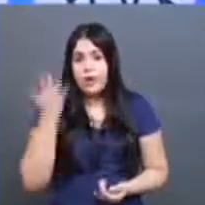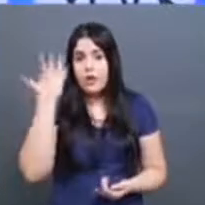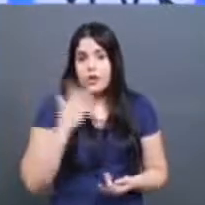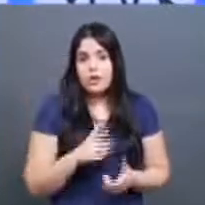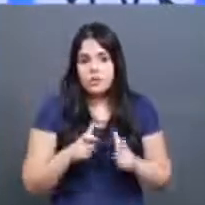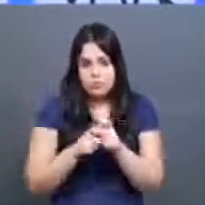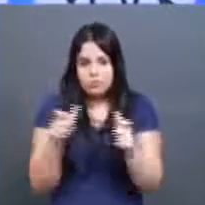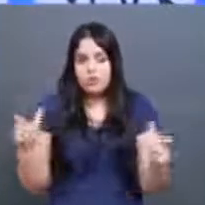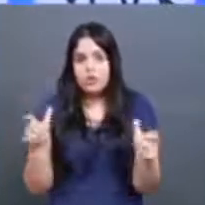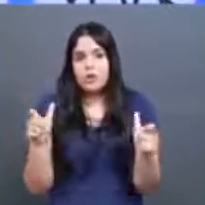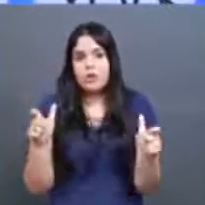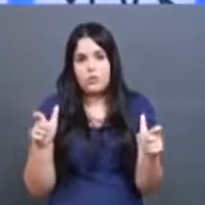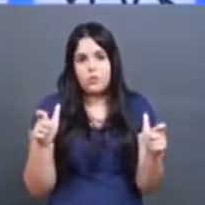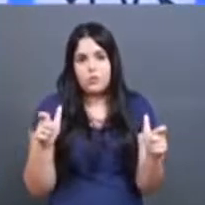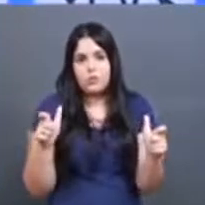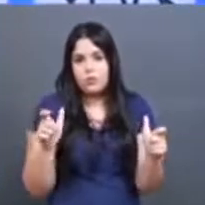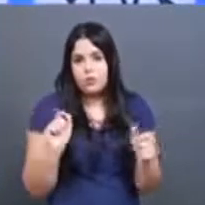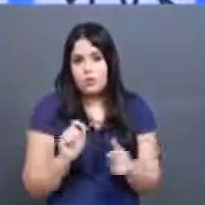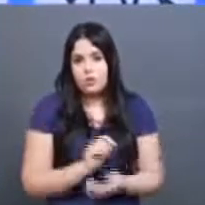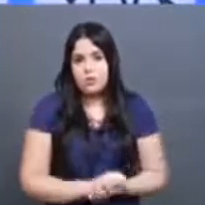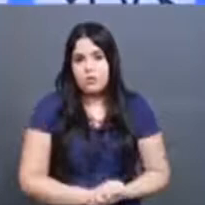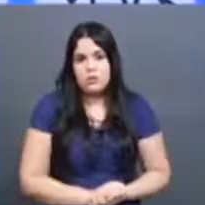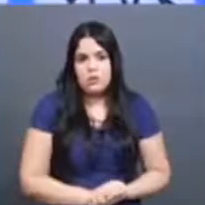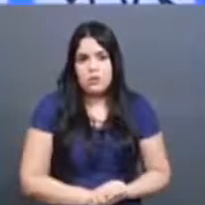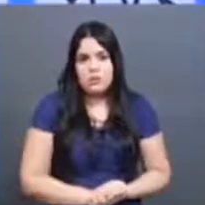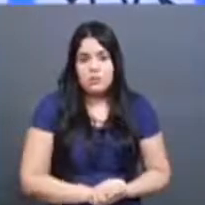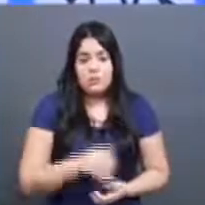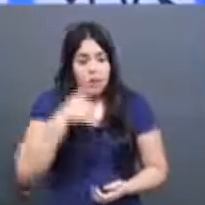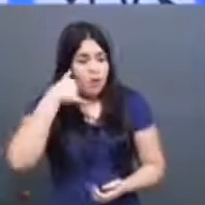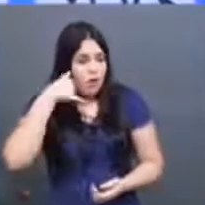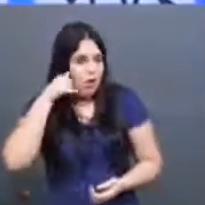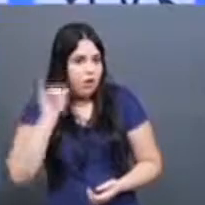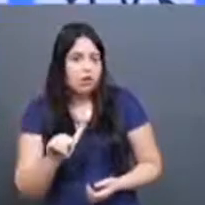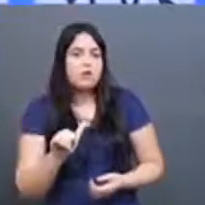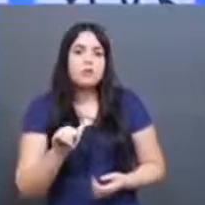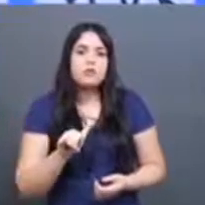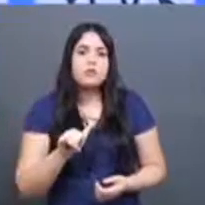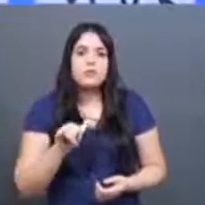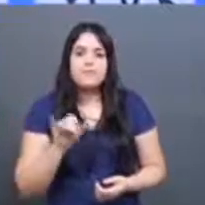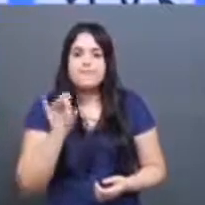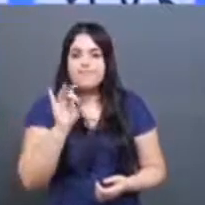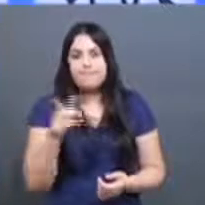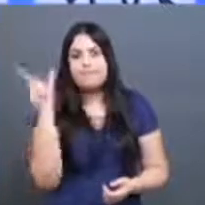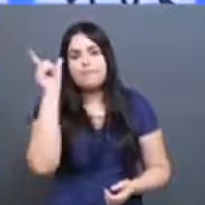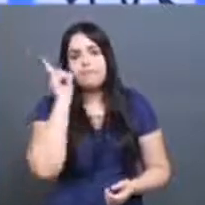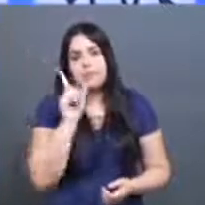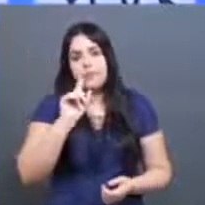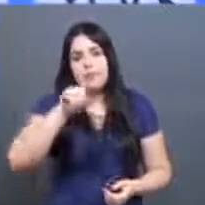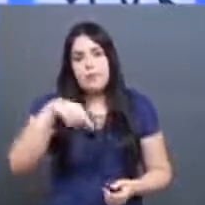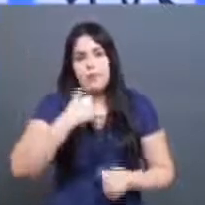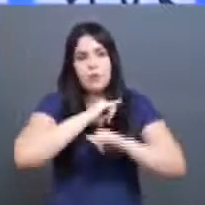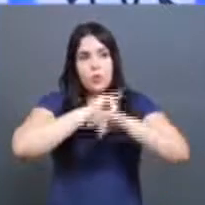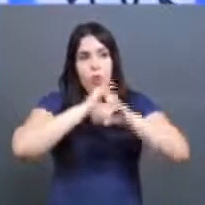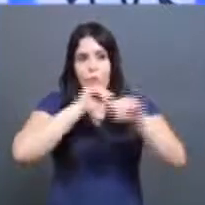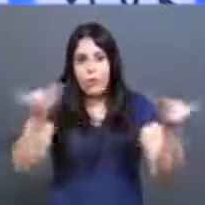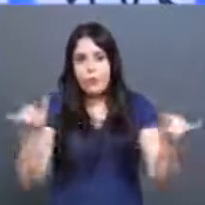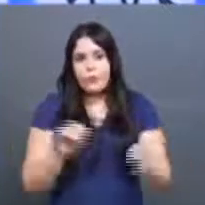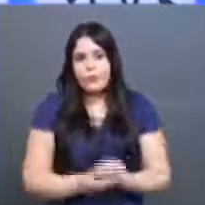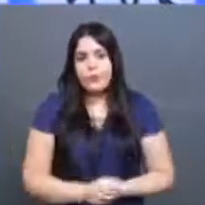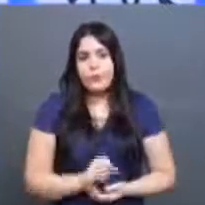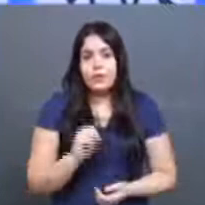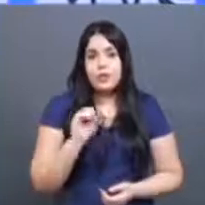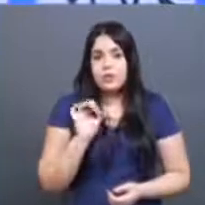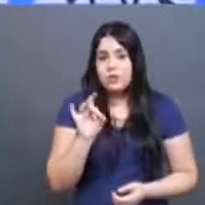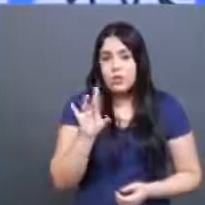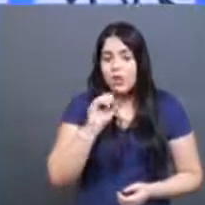na maioria das vezes, é que o combate, ele só vai acontecer após a viralização, salvo se a